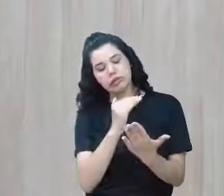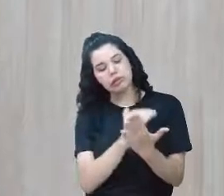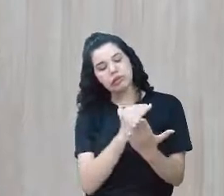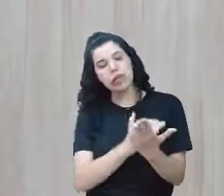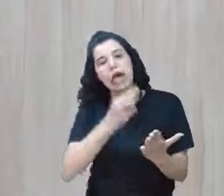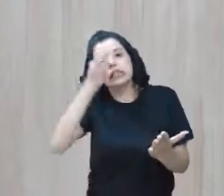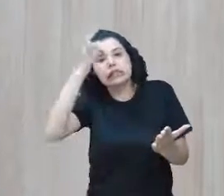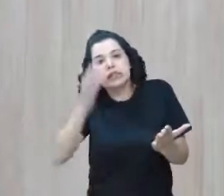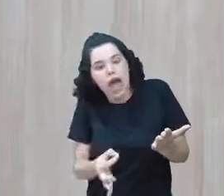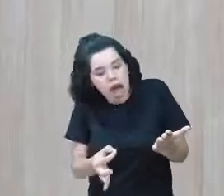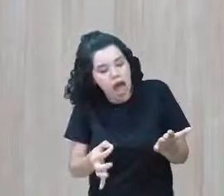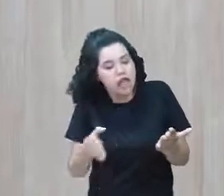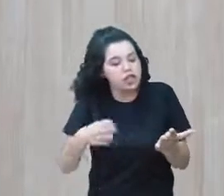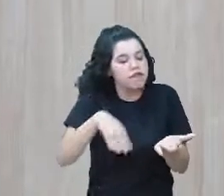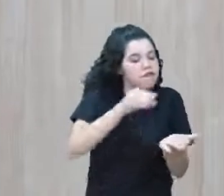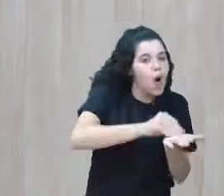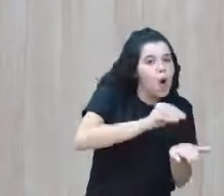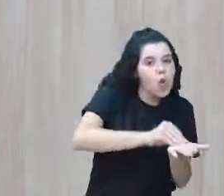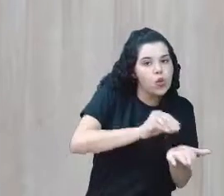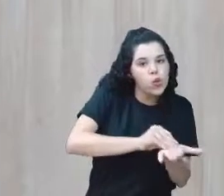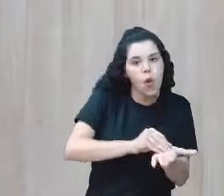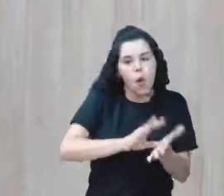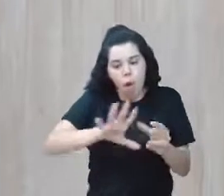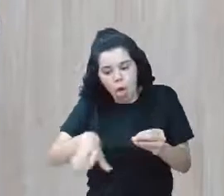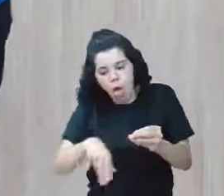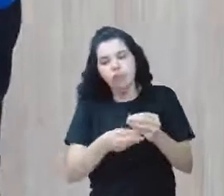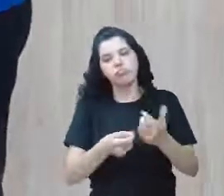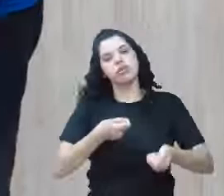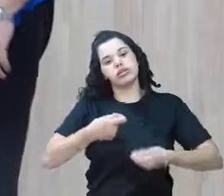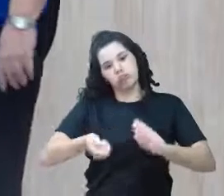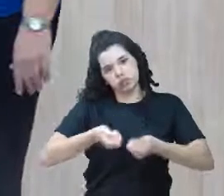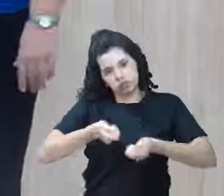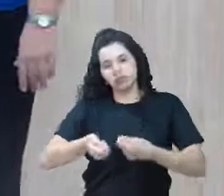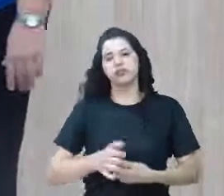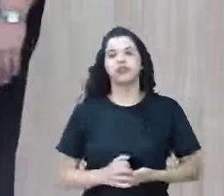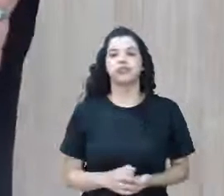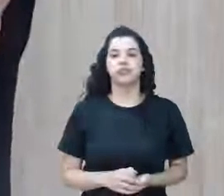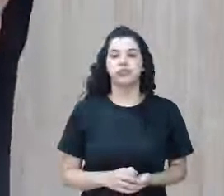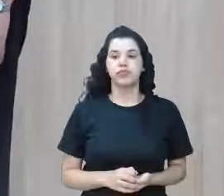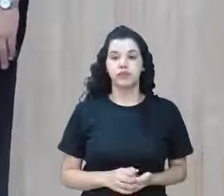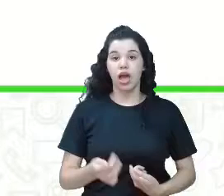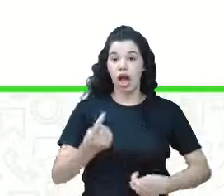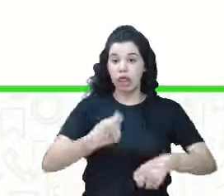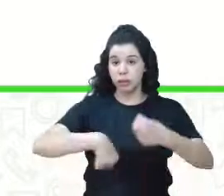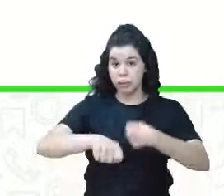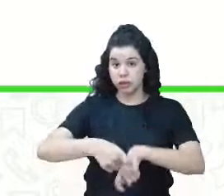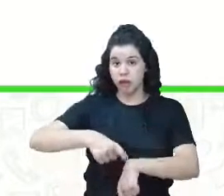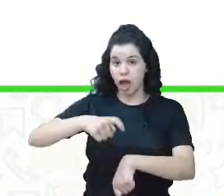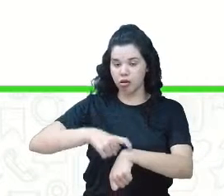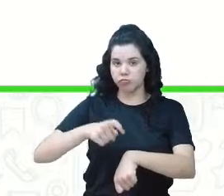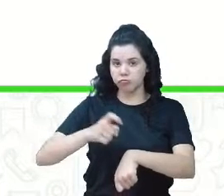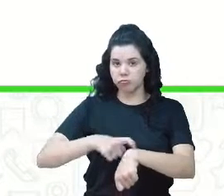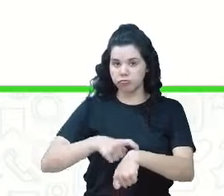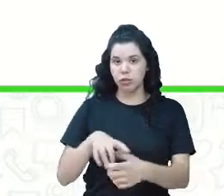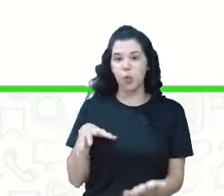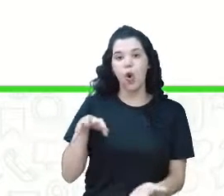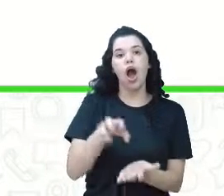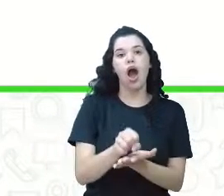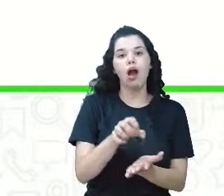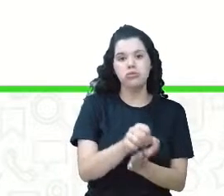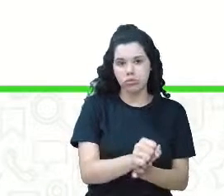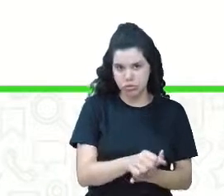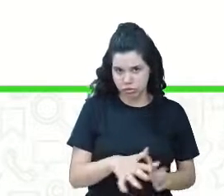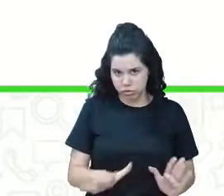se veio total, se veio faltando. Você precisa gerir bem. Administrando o tempo também no cadastramento.